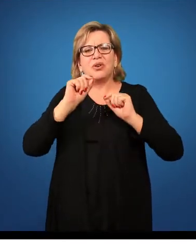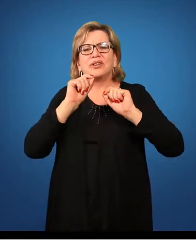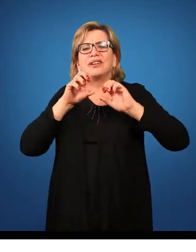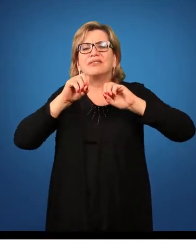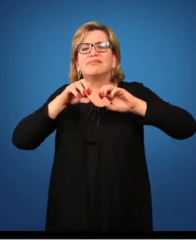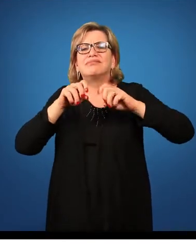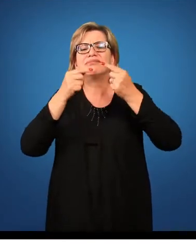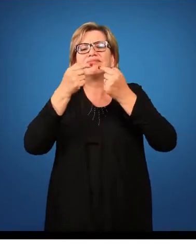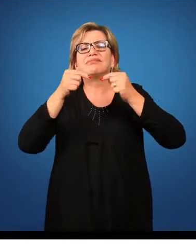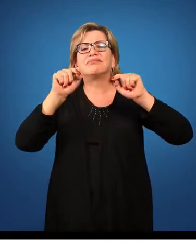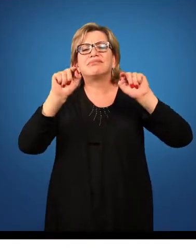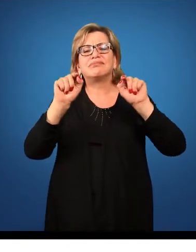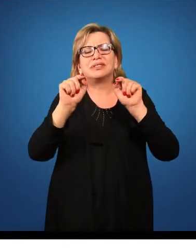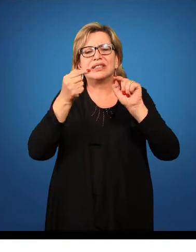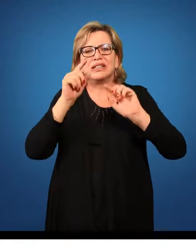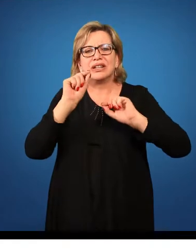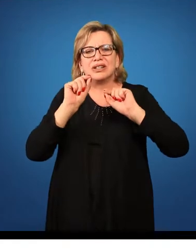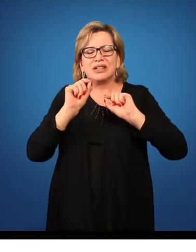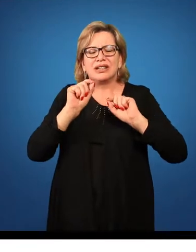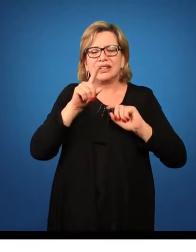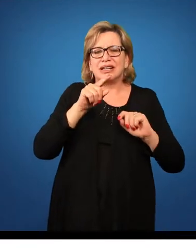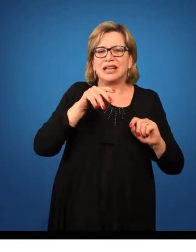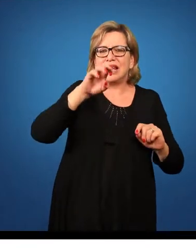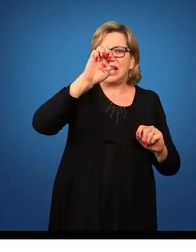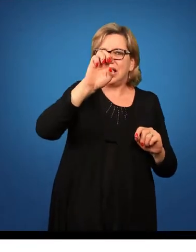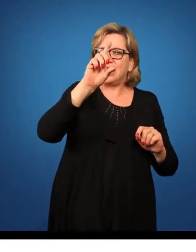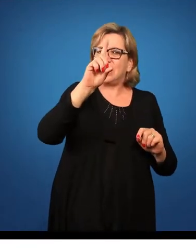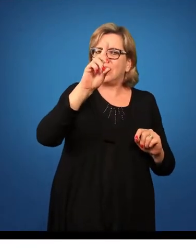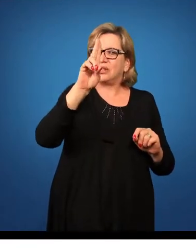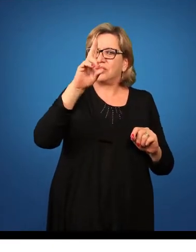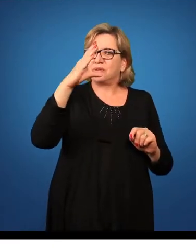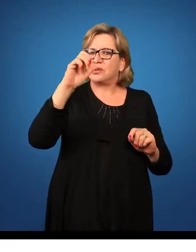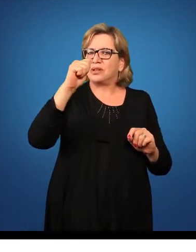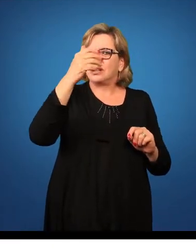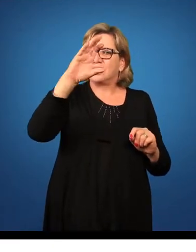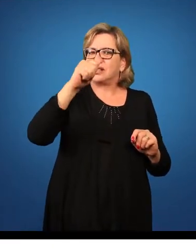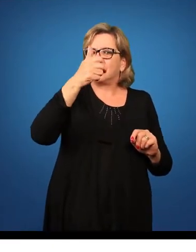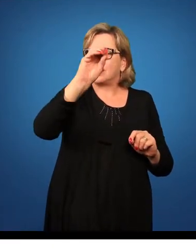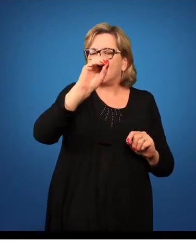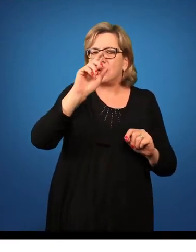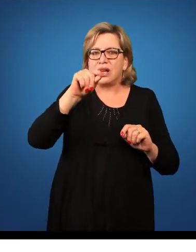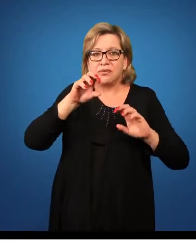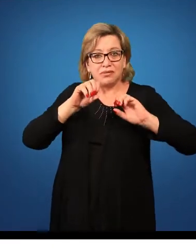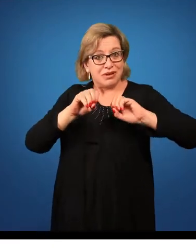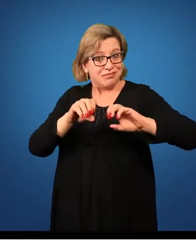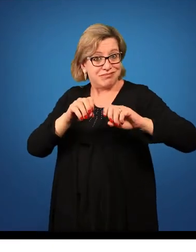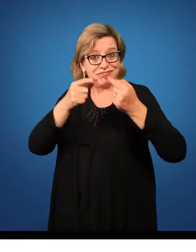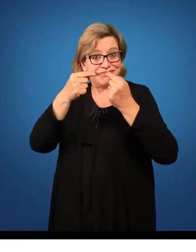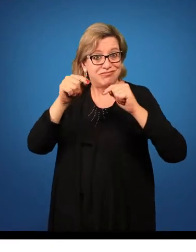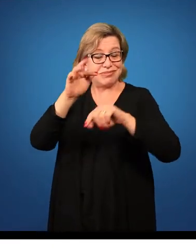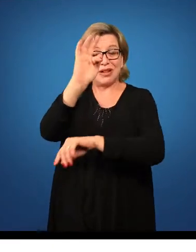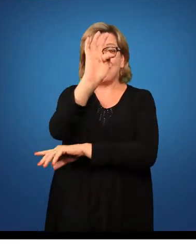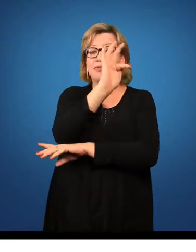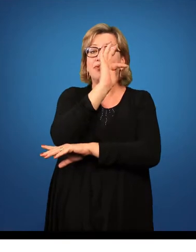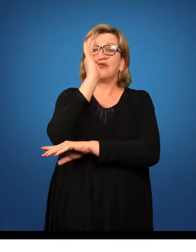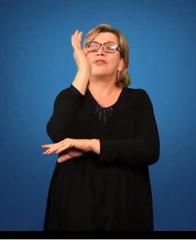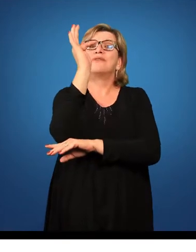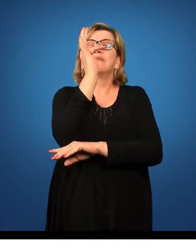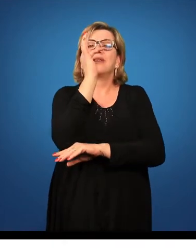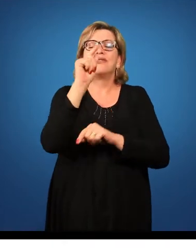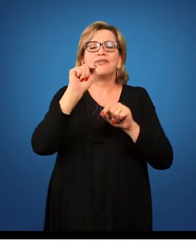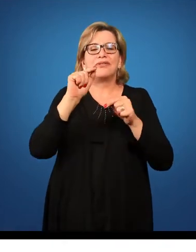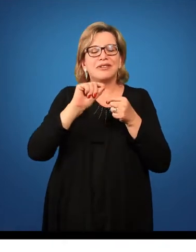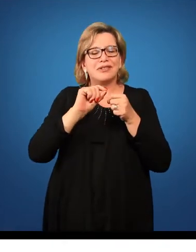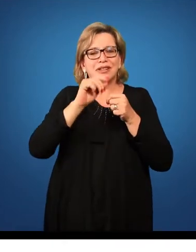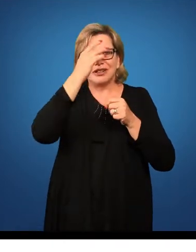a educação musical? A educação musical é o ensino da música de maneira formal, fazendo com que o indivíduo